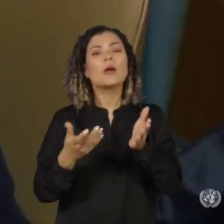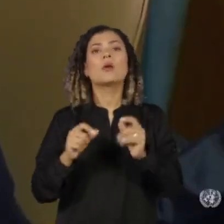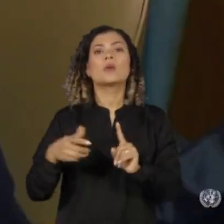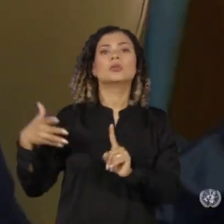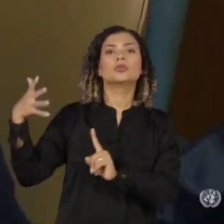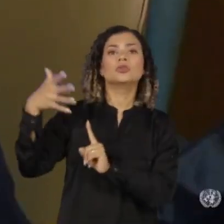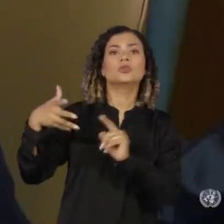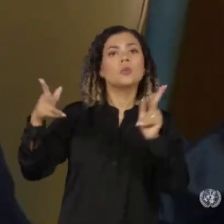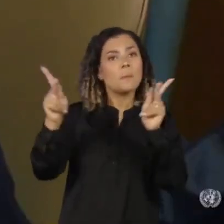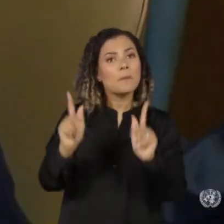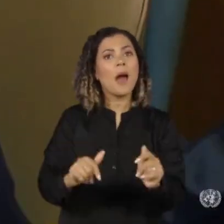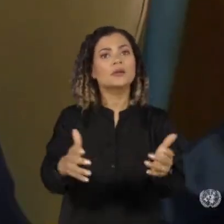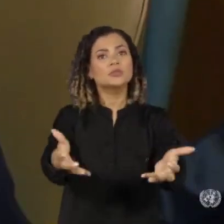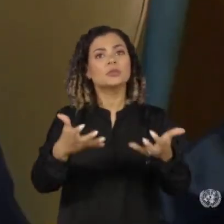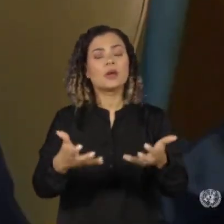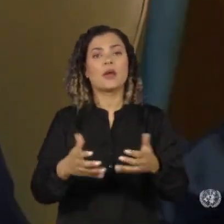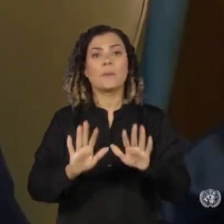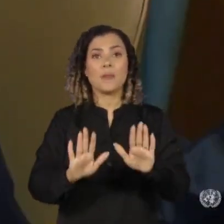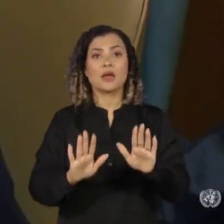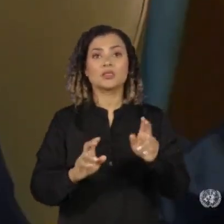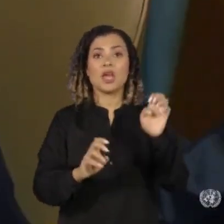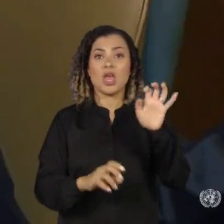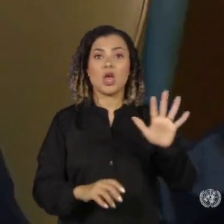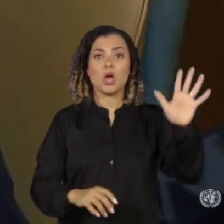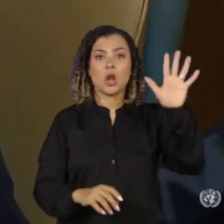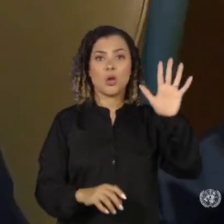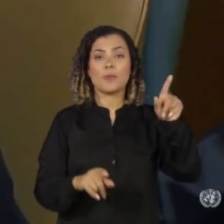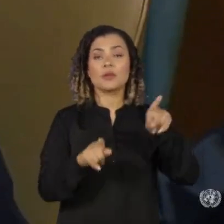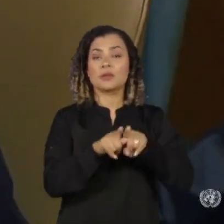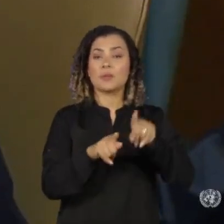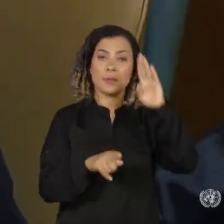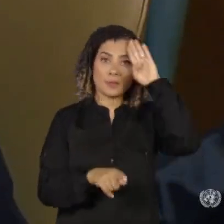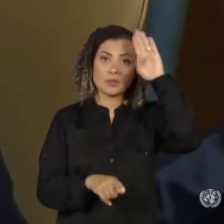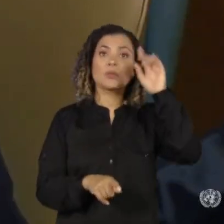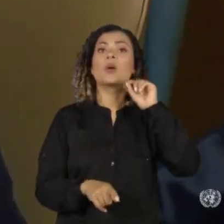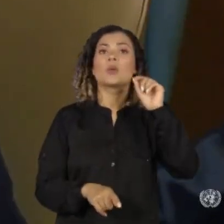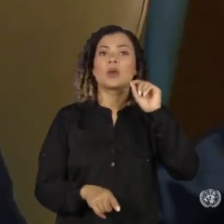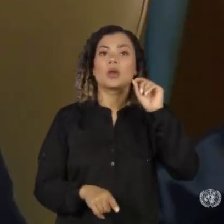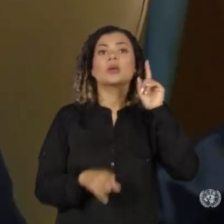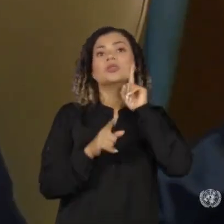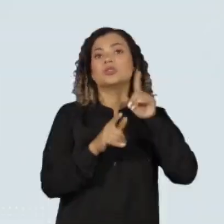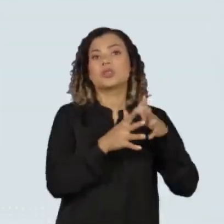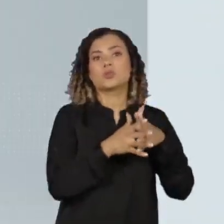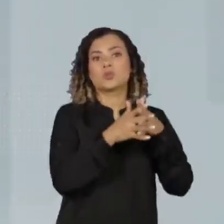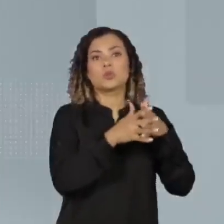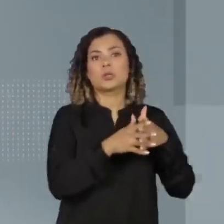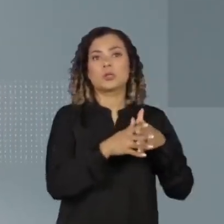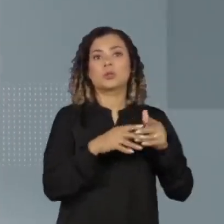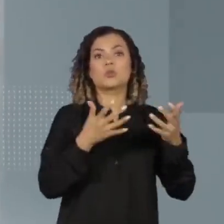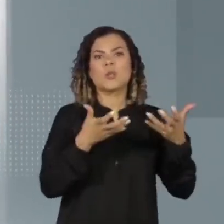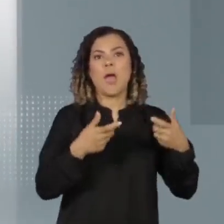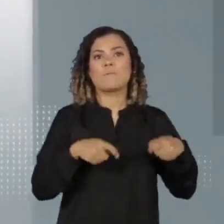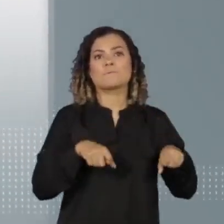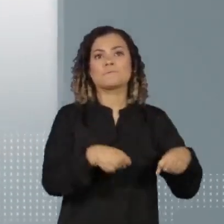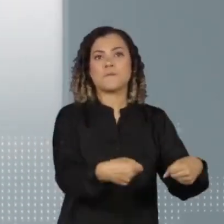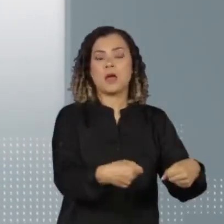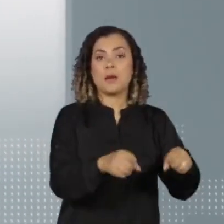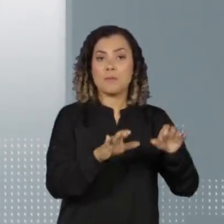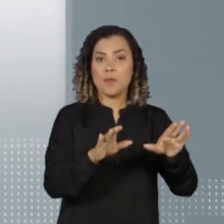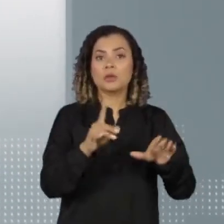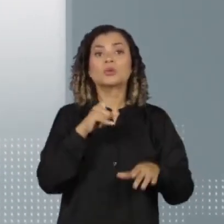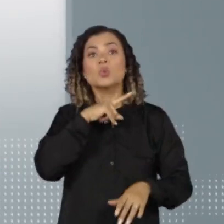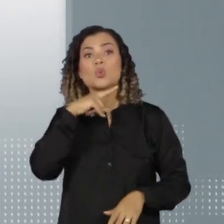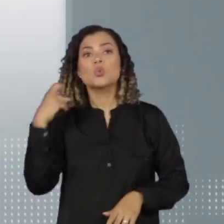discurso pela paz, deixado de lado pela Europa e principalmente pelos Estados Unidos. A Rússia disse que está